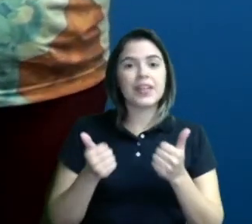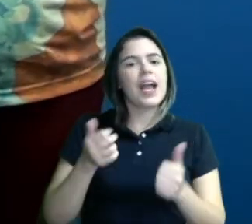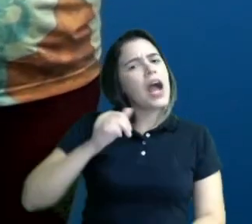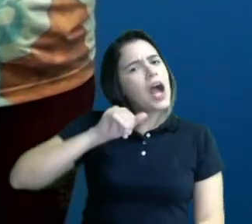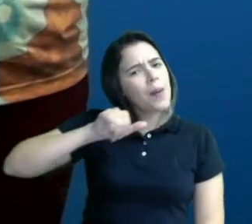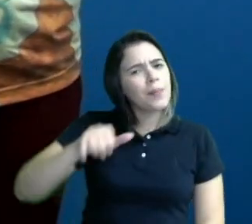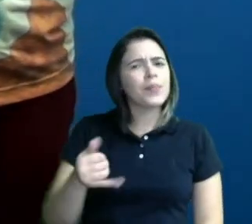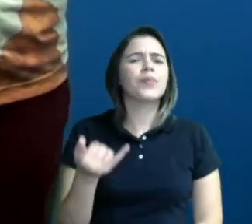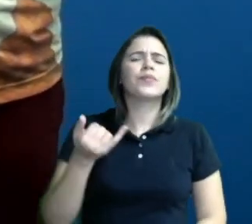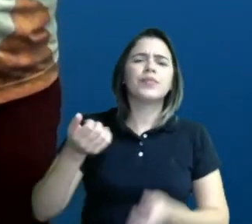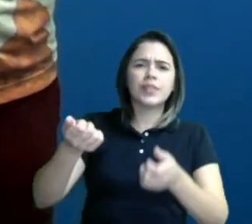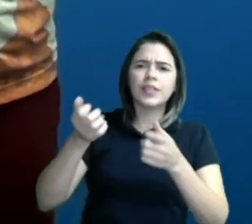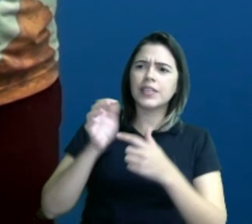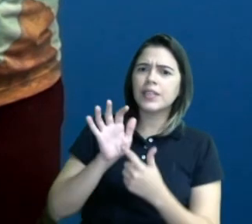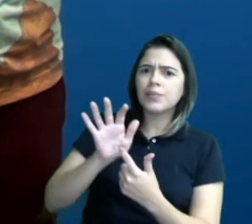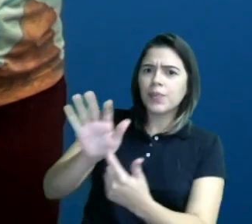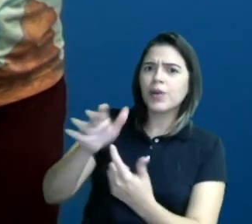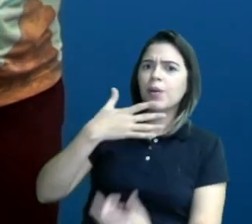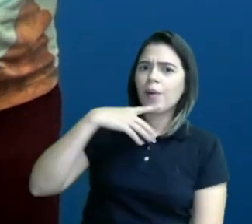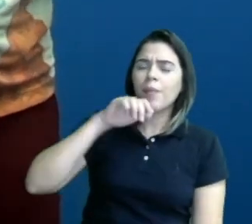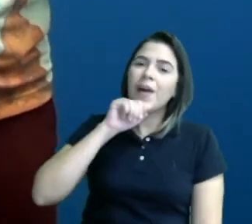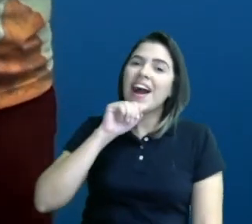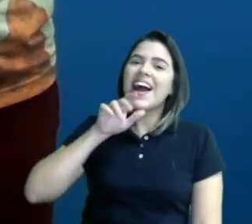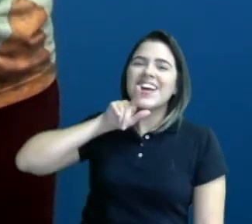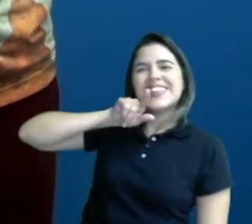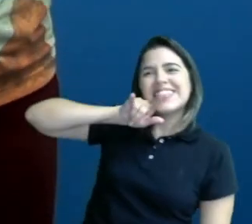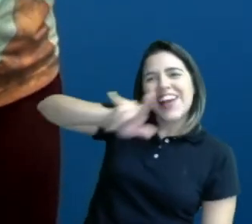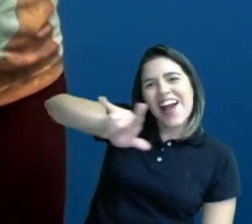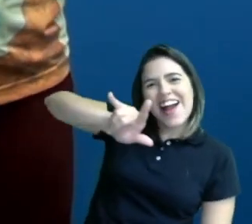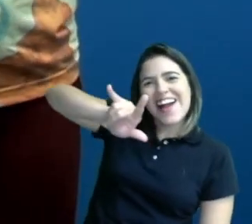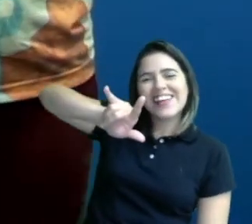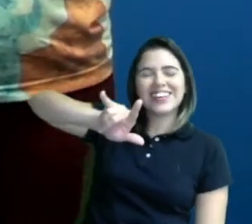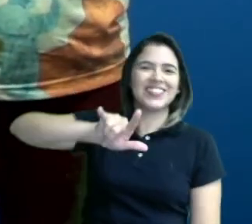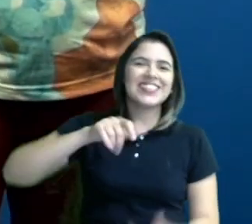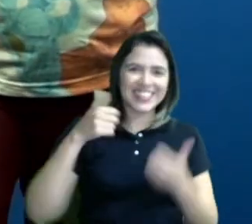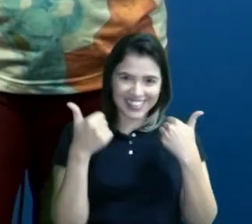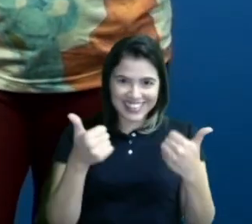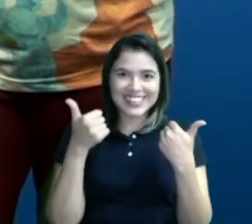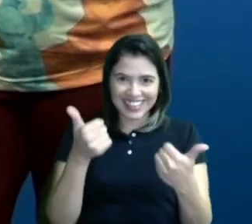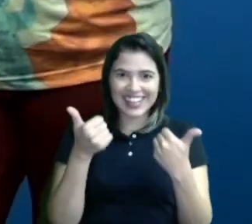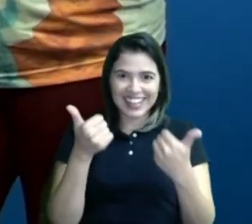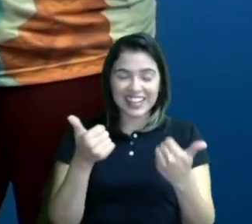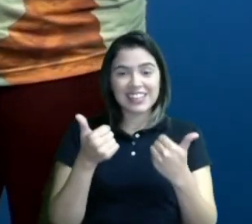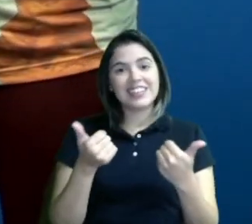E aproveita e diga para o papai. Diga assim, papai, eu te amo. Tá certo?